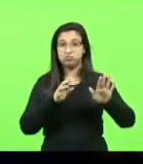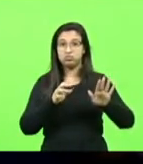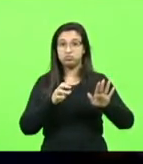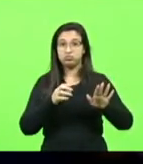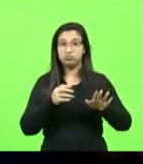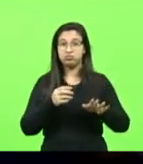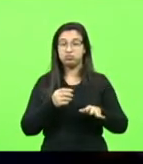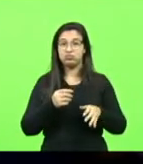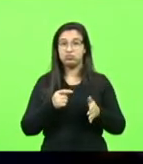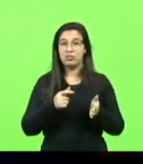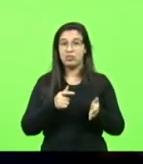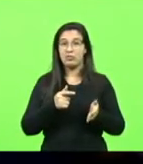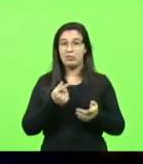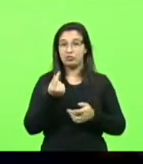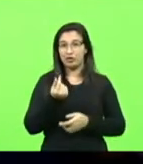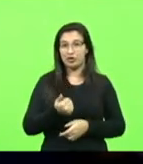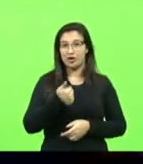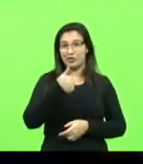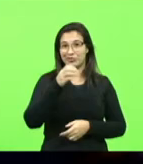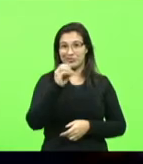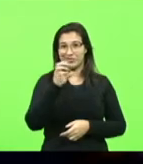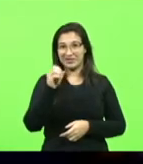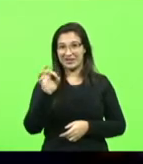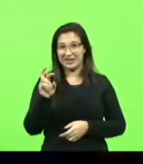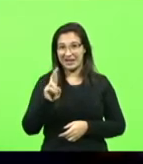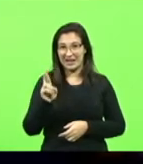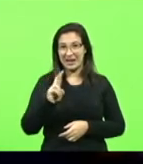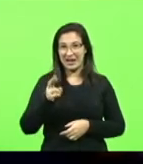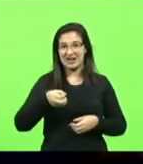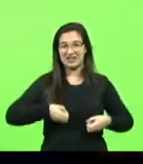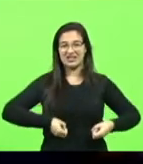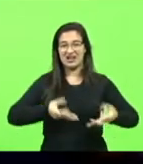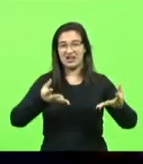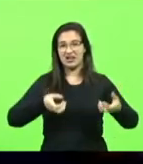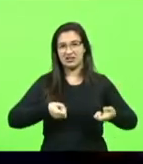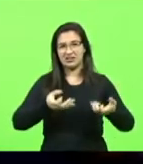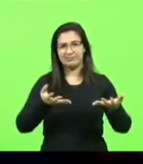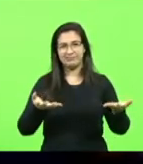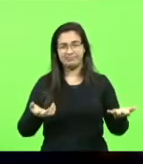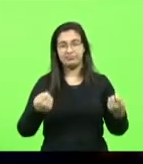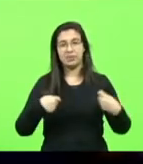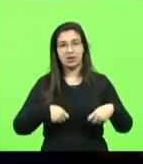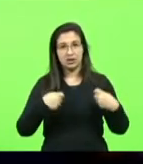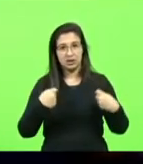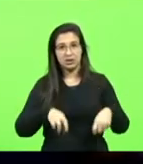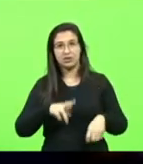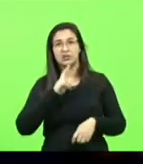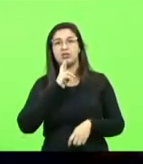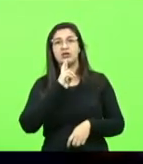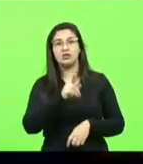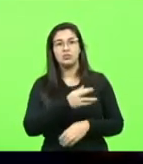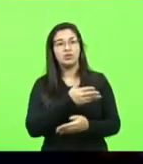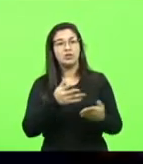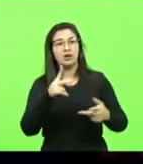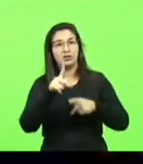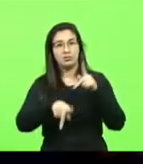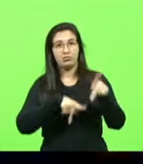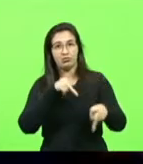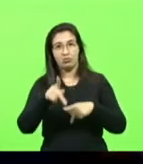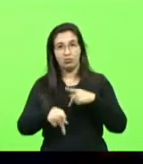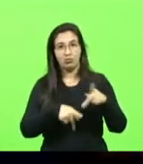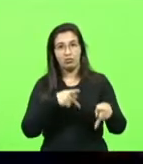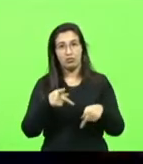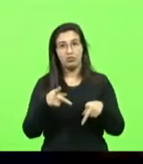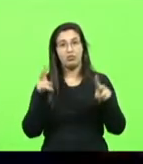Na realidade, nós temos que dar uma resposta ao público a respeito, por exemplo, desse